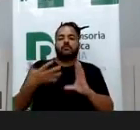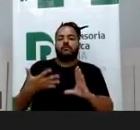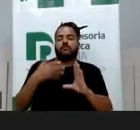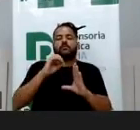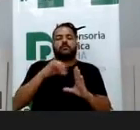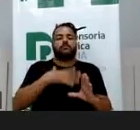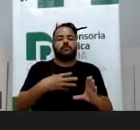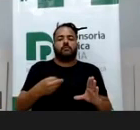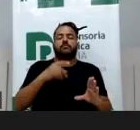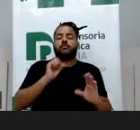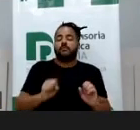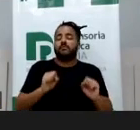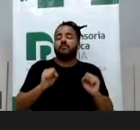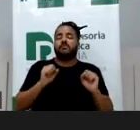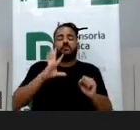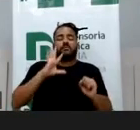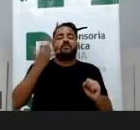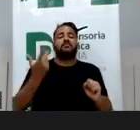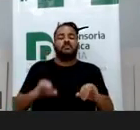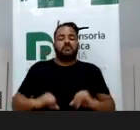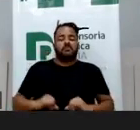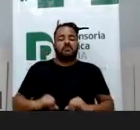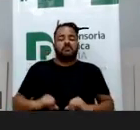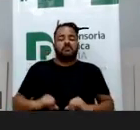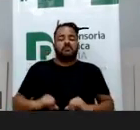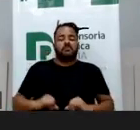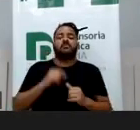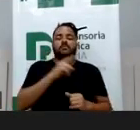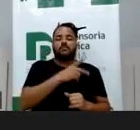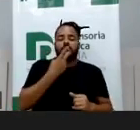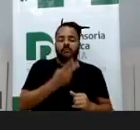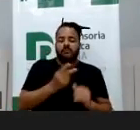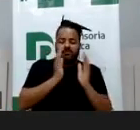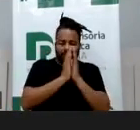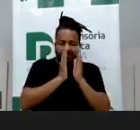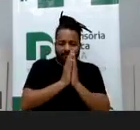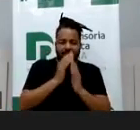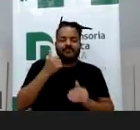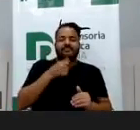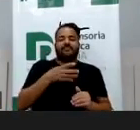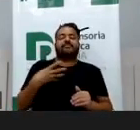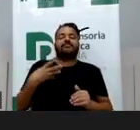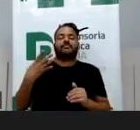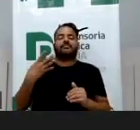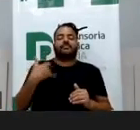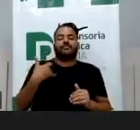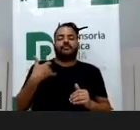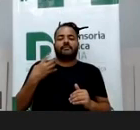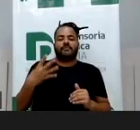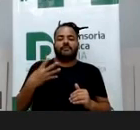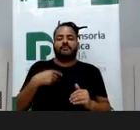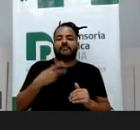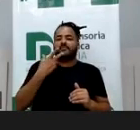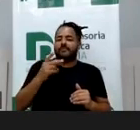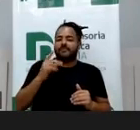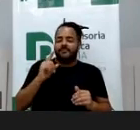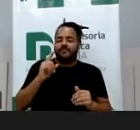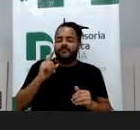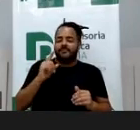está sofrendo bullying. Gente, essa oração da minha sobrinha de quatro anos, uma das coisas que ela falava é proteja a gente das pessoas que praticam bullying.